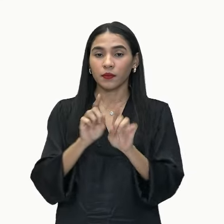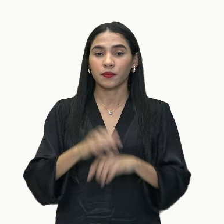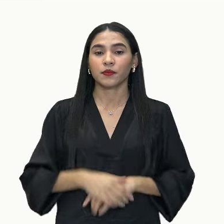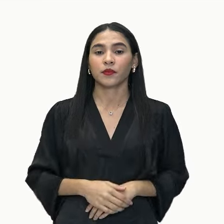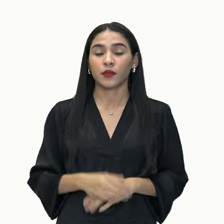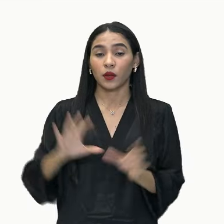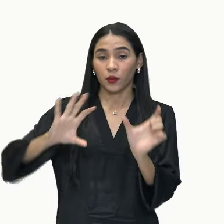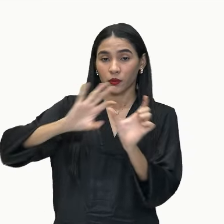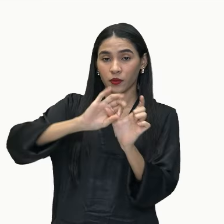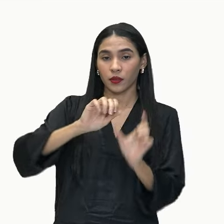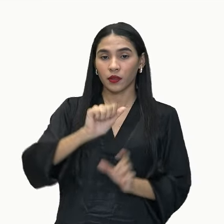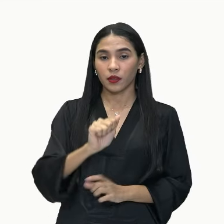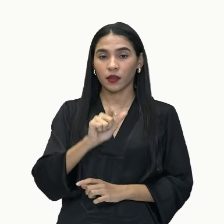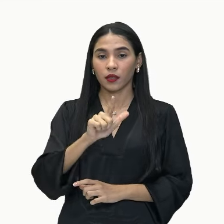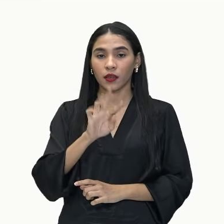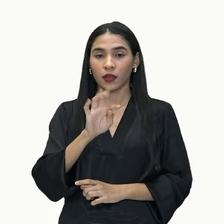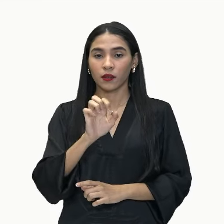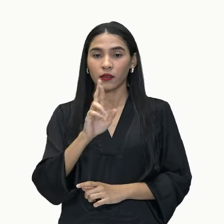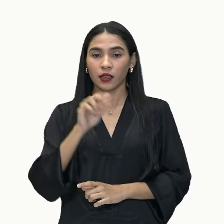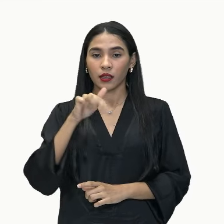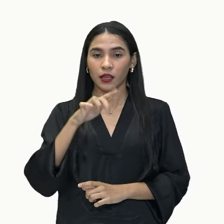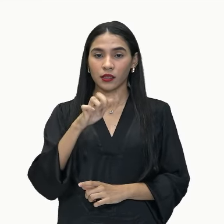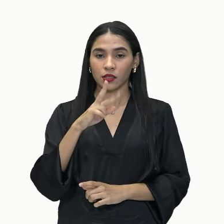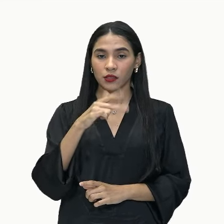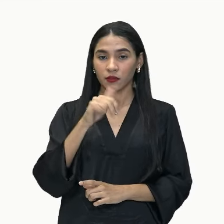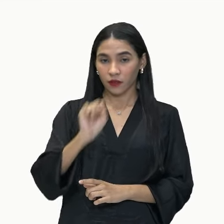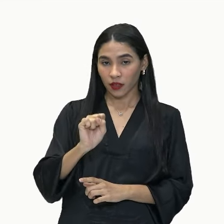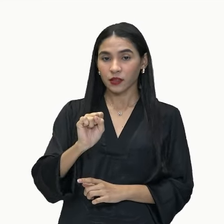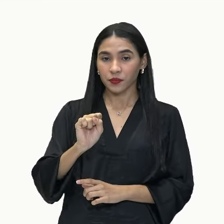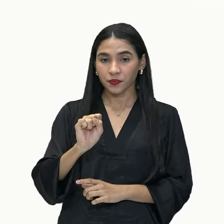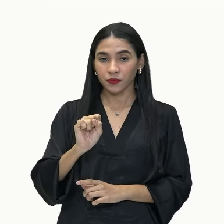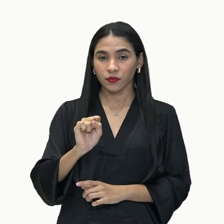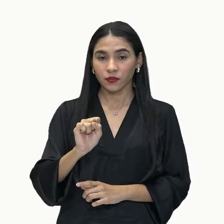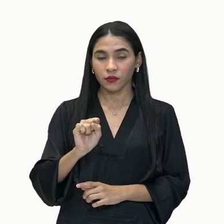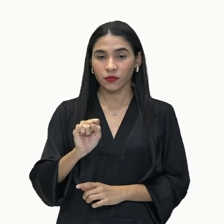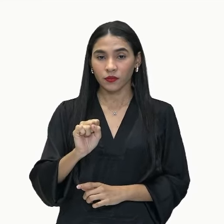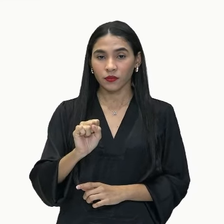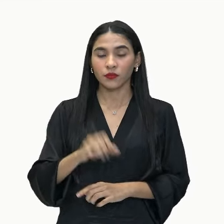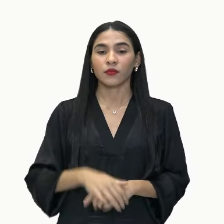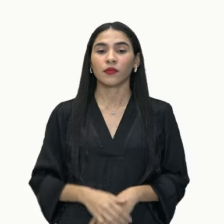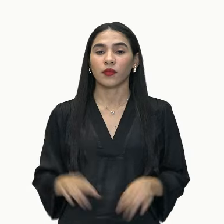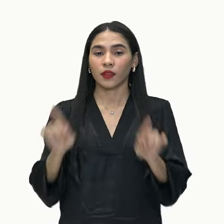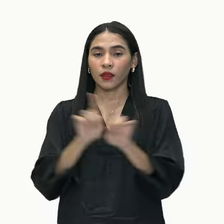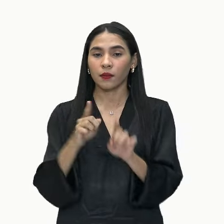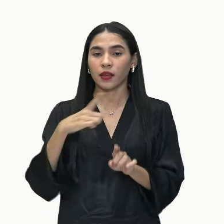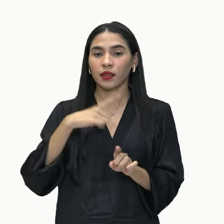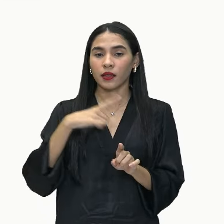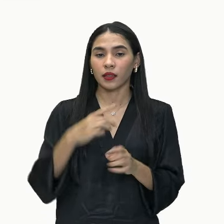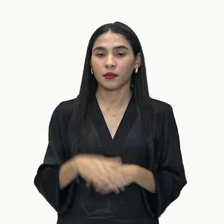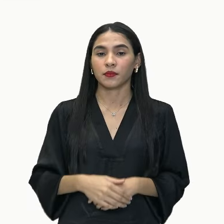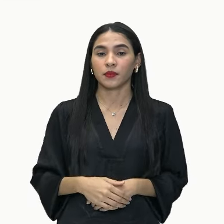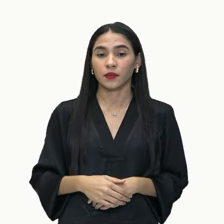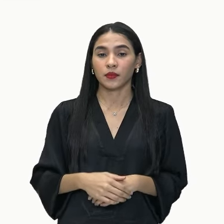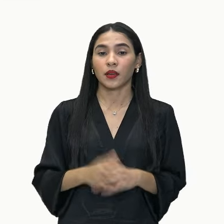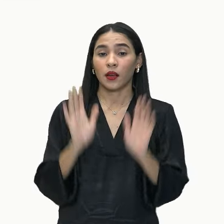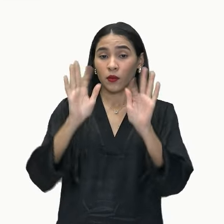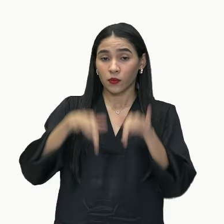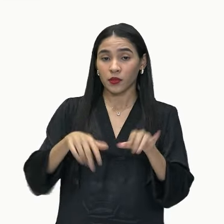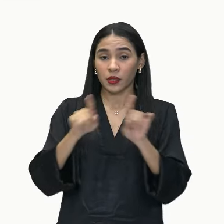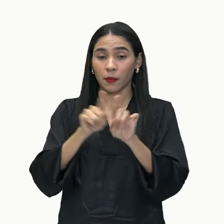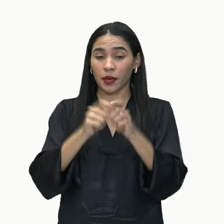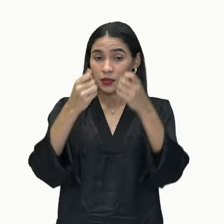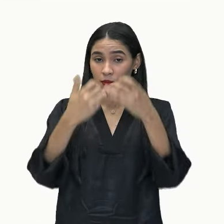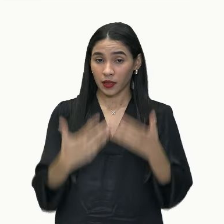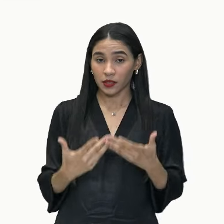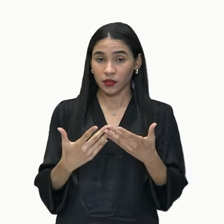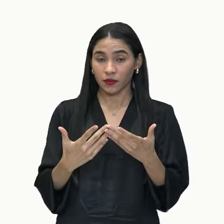conjunções alternativas, que vão me dar orações alternativas. E também as conclusivas e as explicativas,